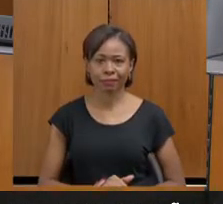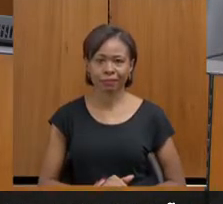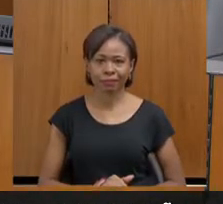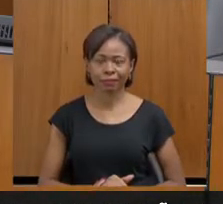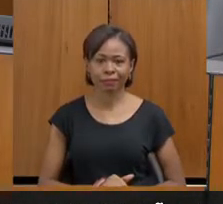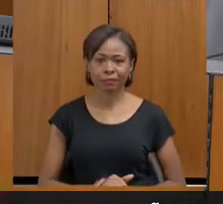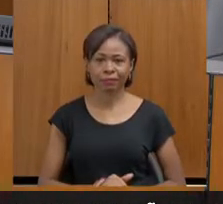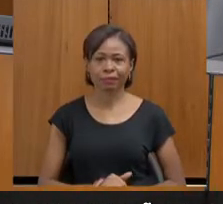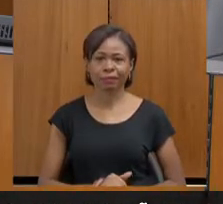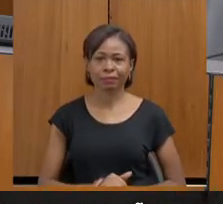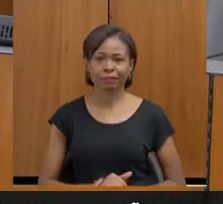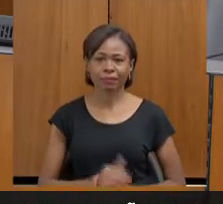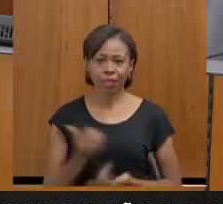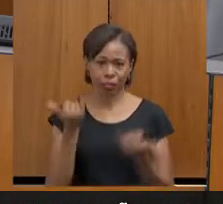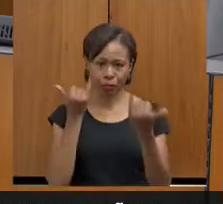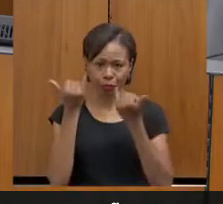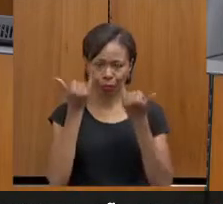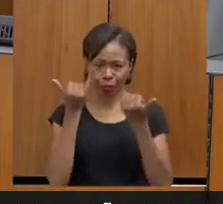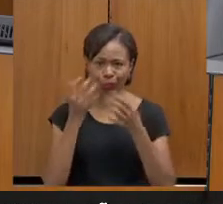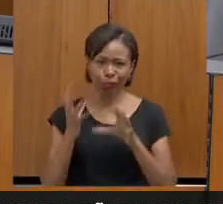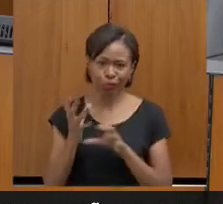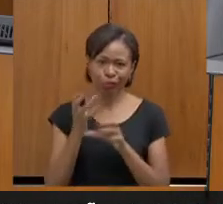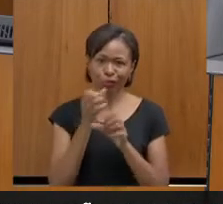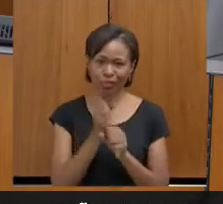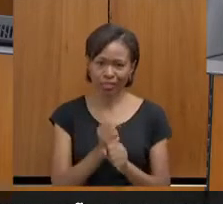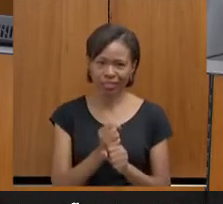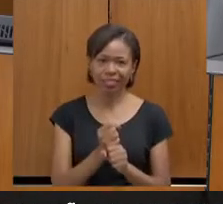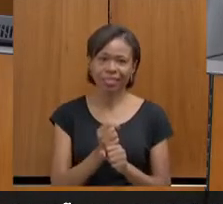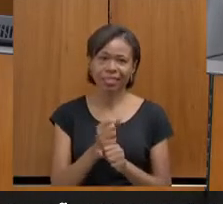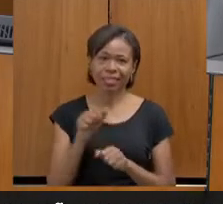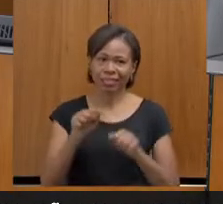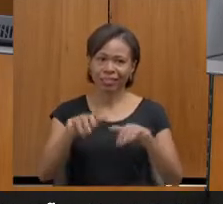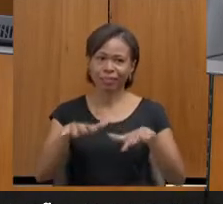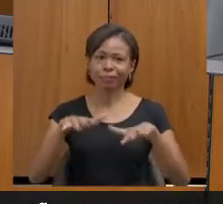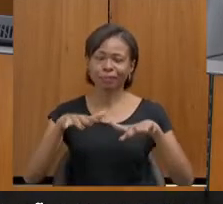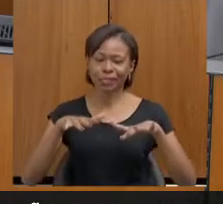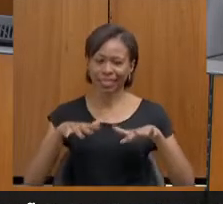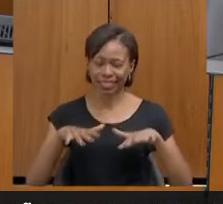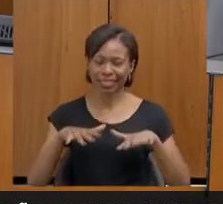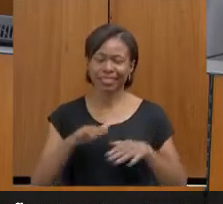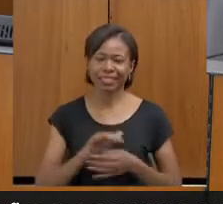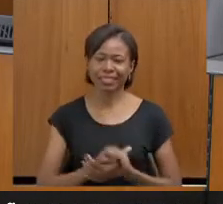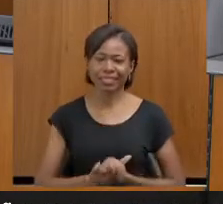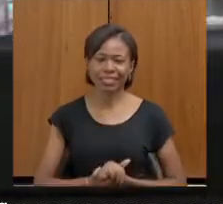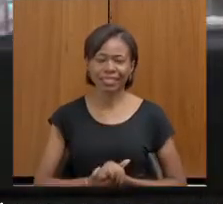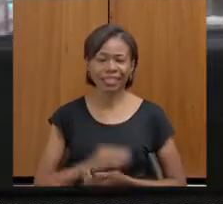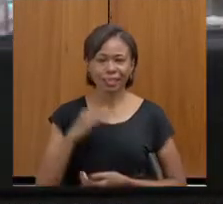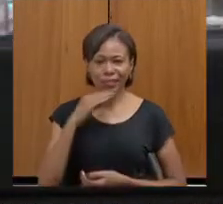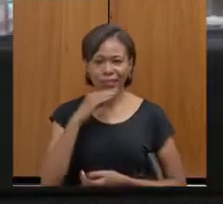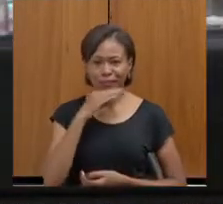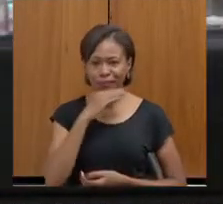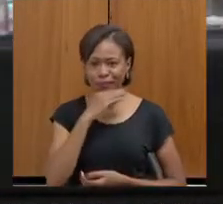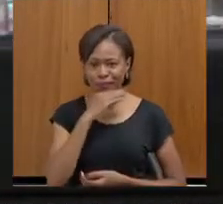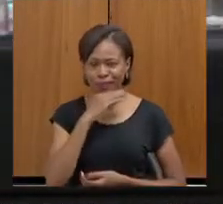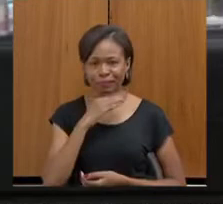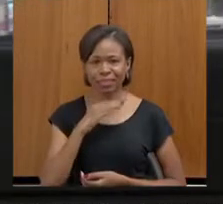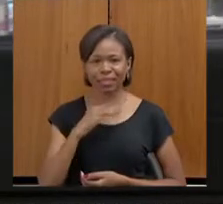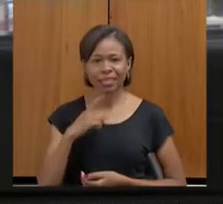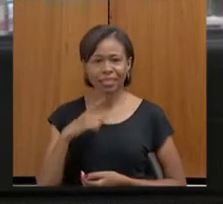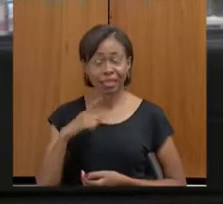nossa audiência de convidados. e percebemos ali que estão sendo feitos